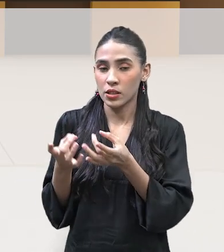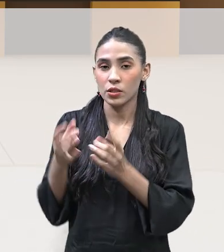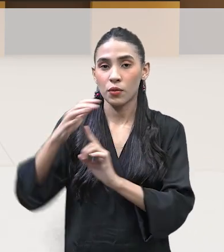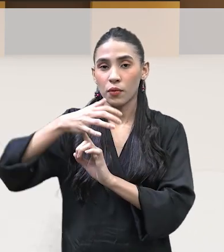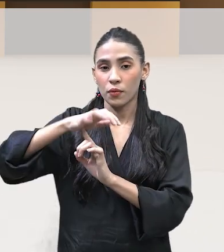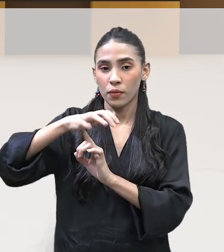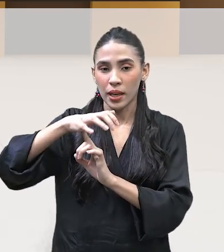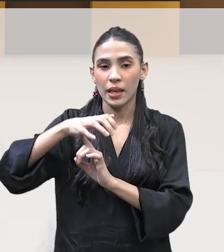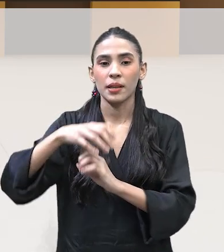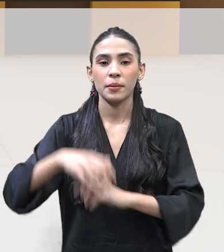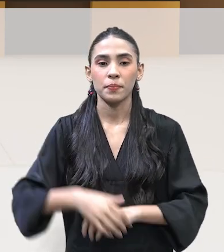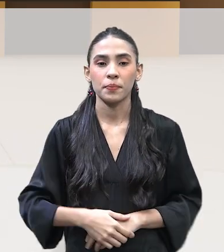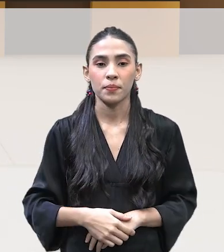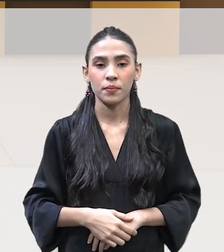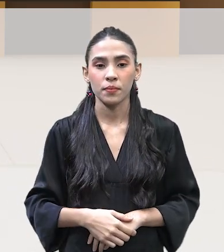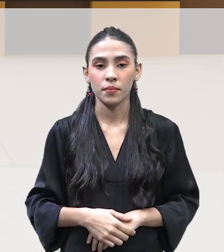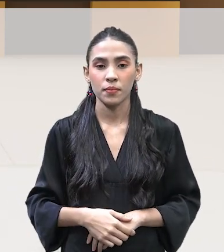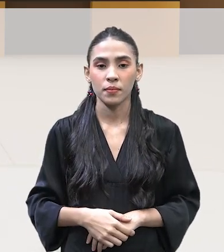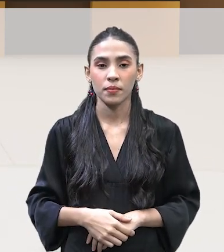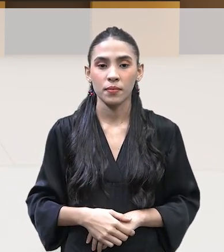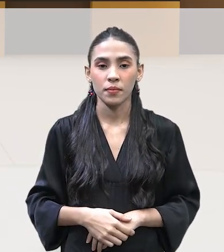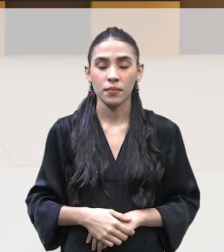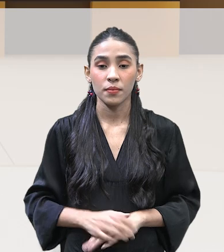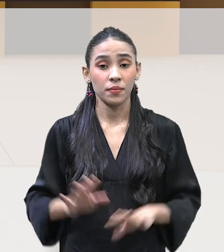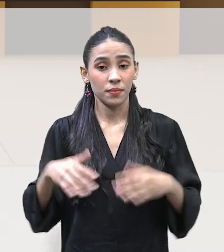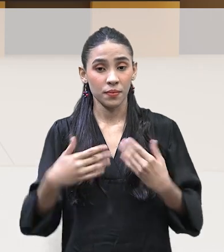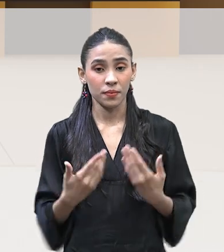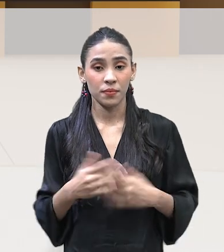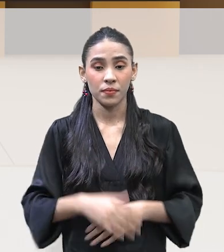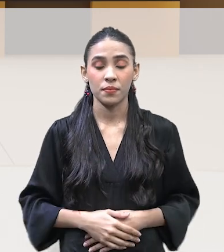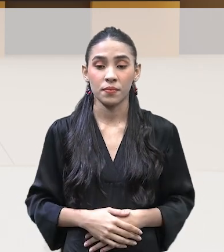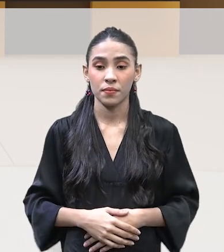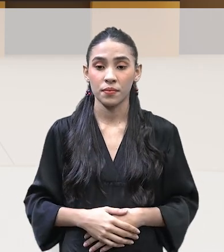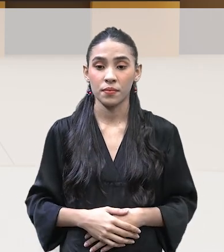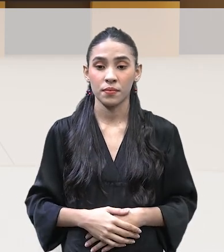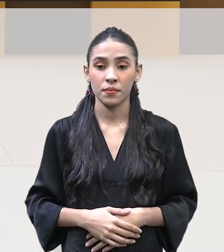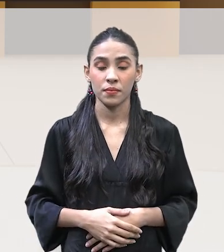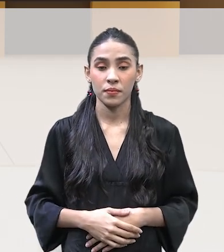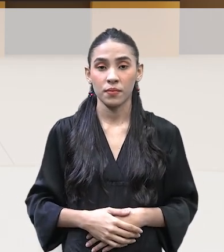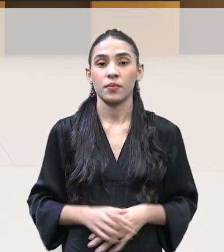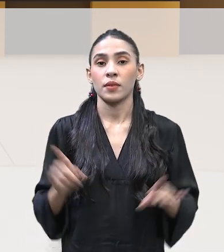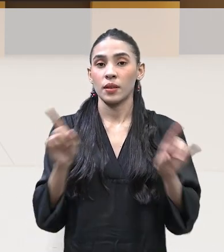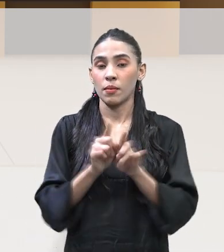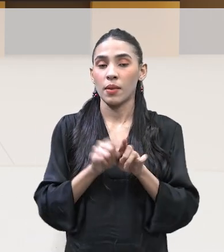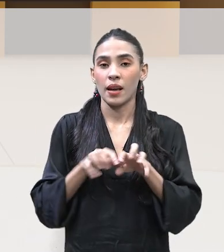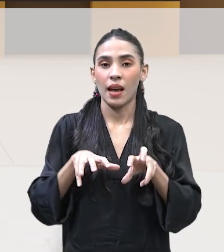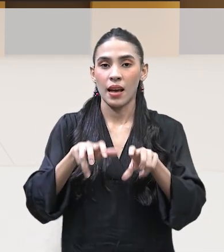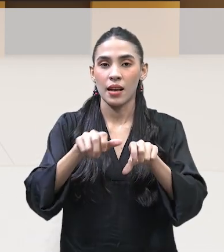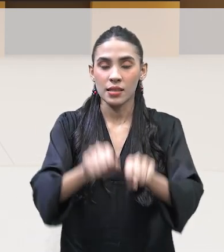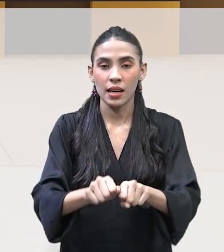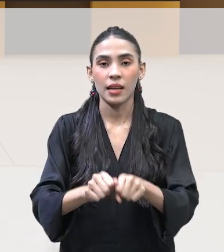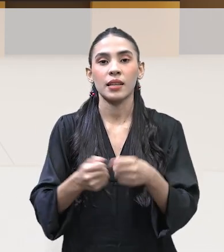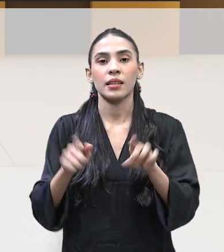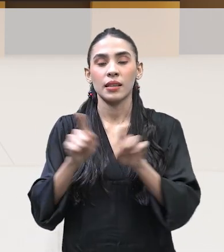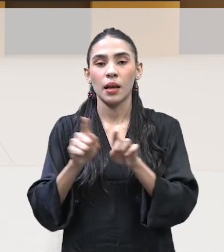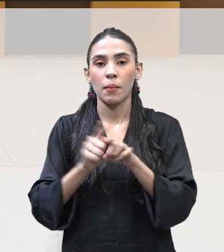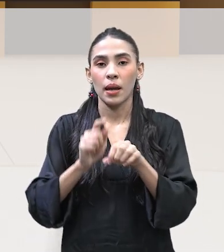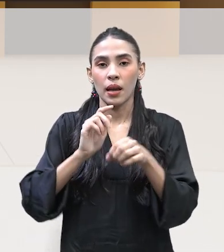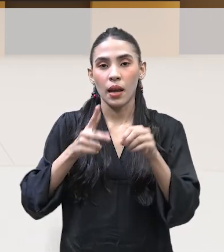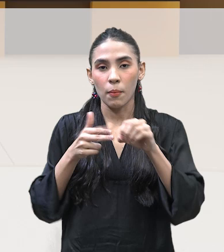Fundação Amazônica Sustentável, certo? Então, dentro desse contexto, essa questão do açaí, do cupuaçu,